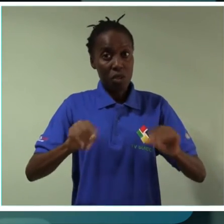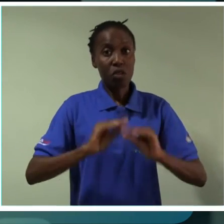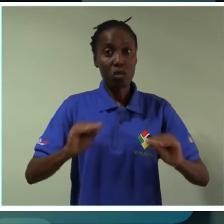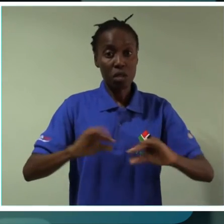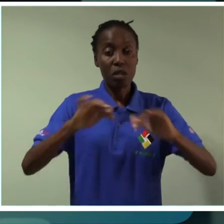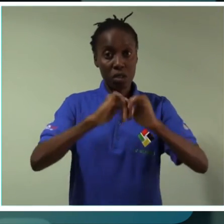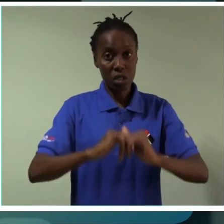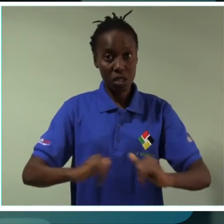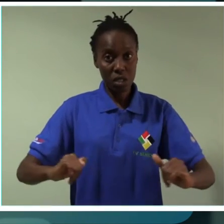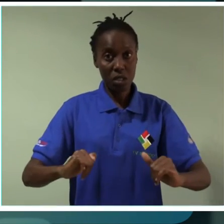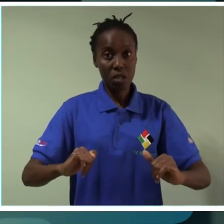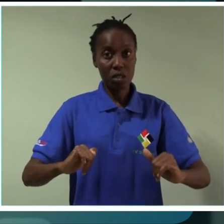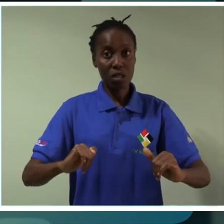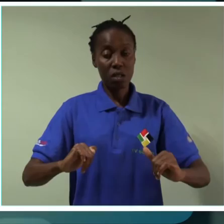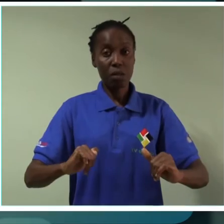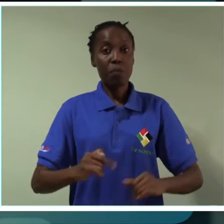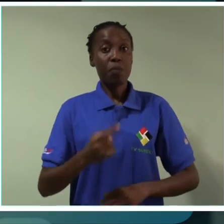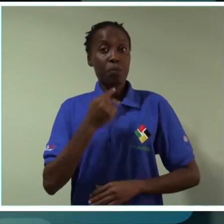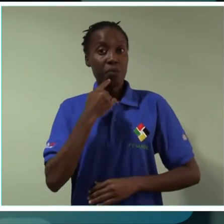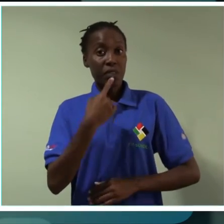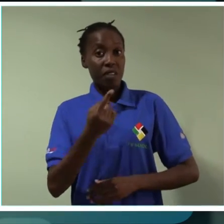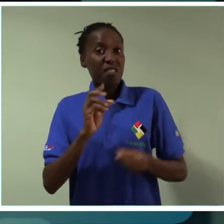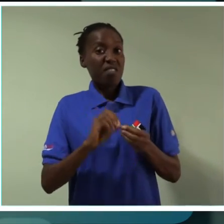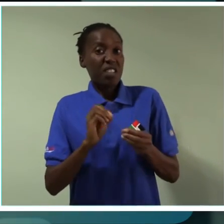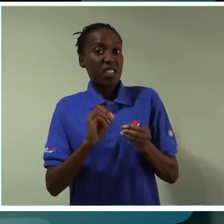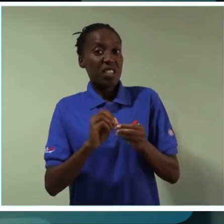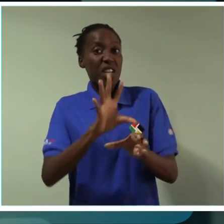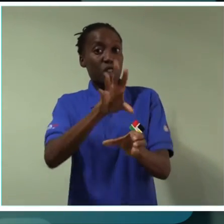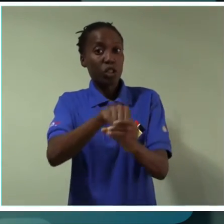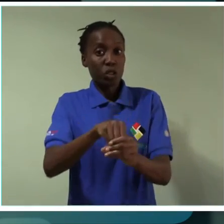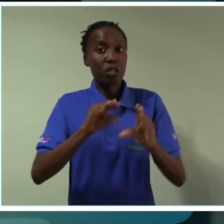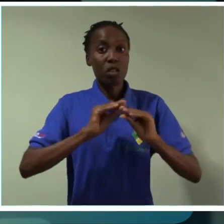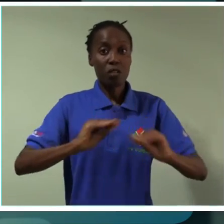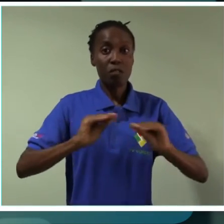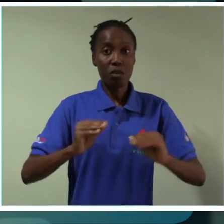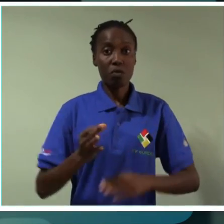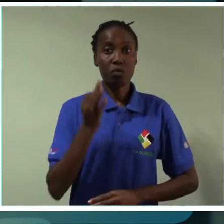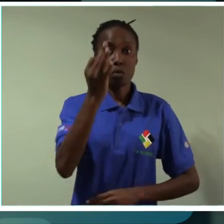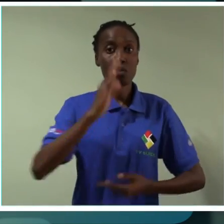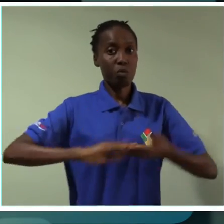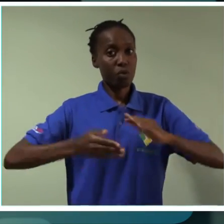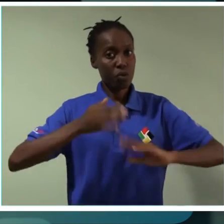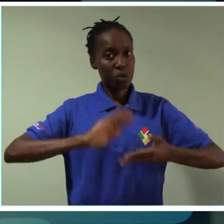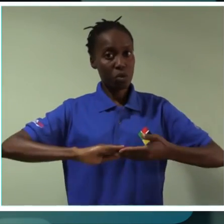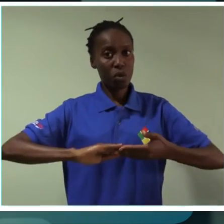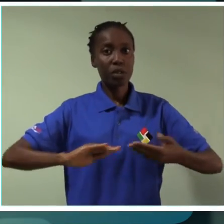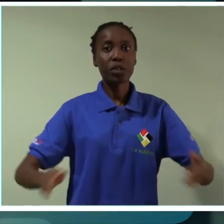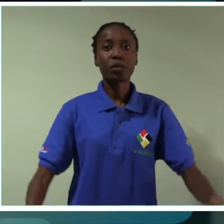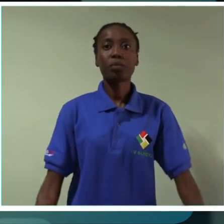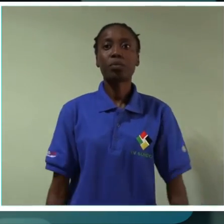necessidade educativa especial, fazendo parte da formação dos futuros professores.